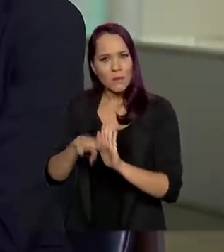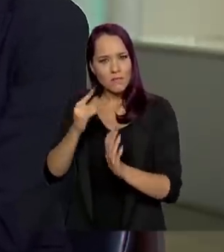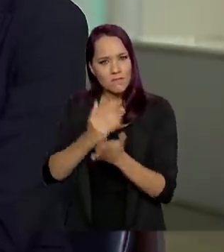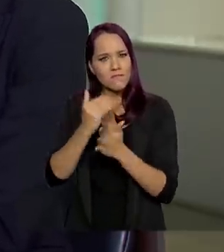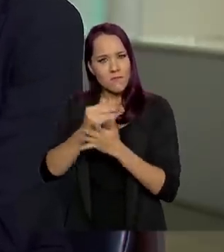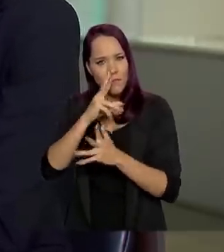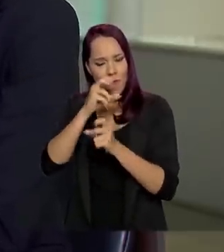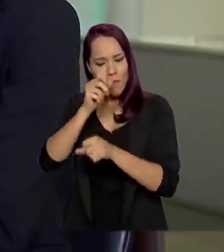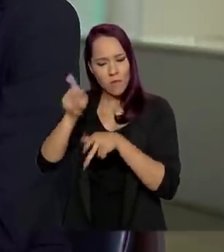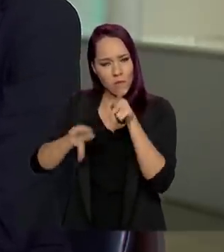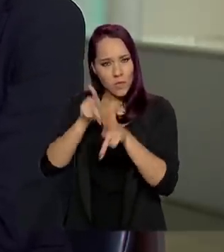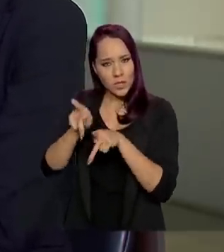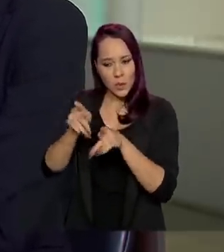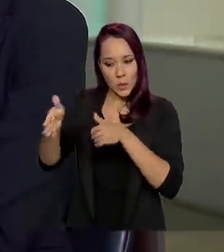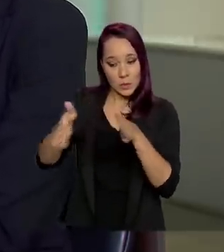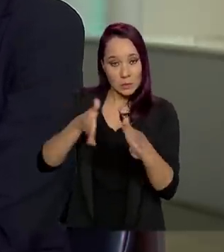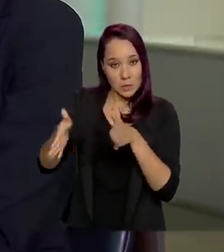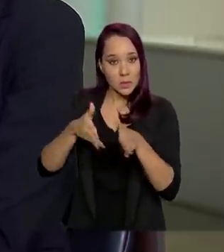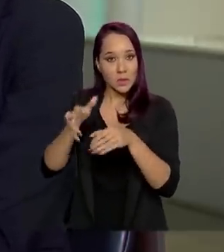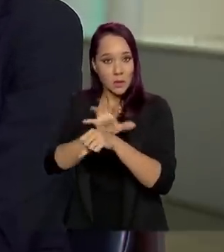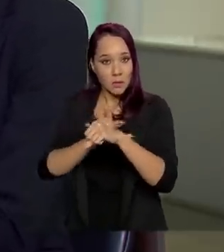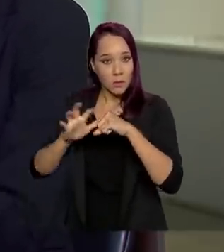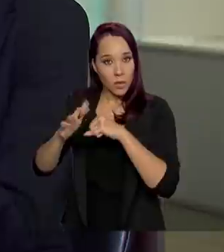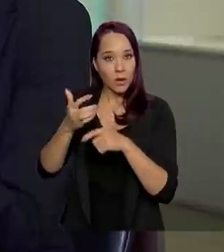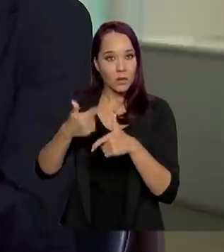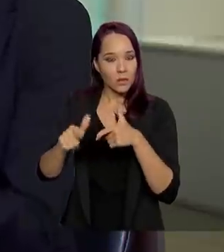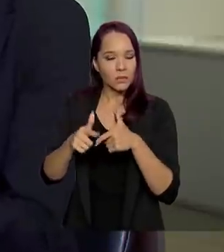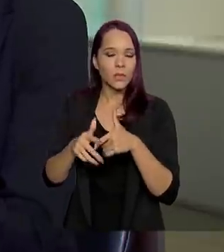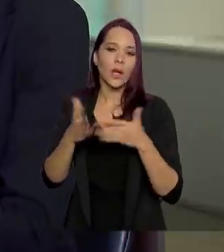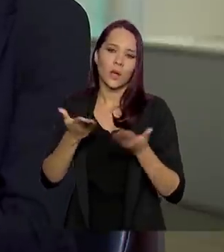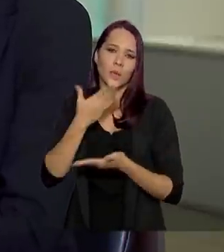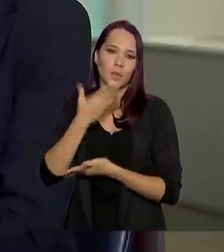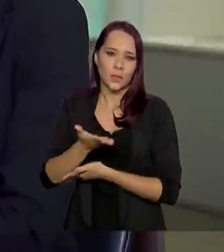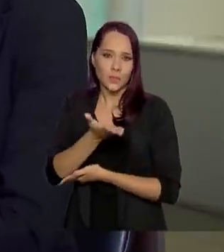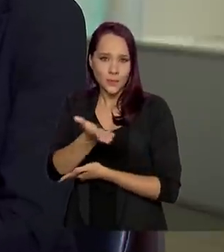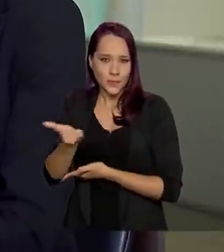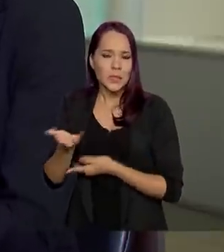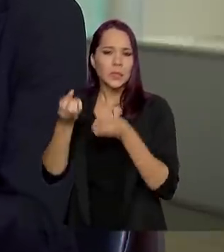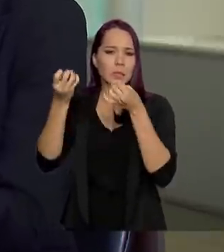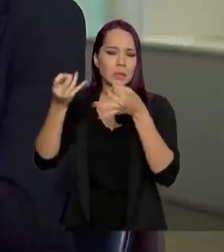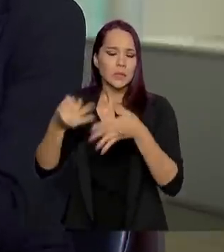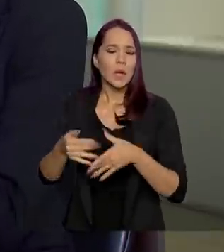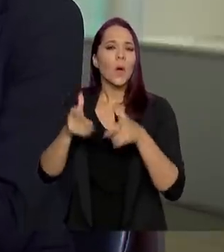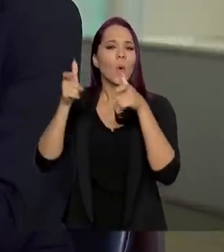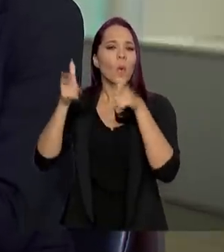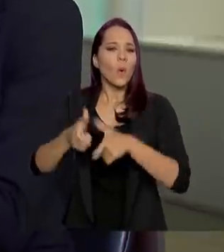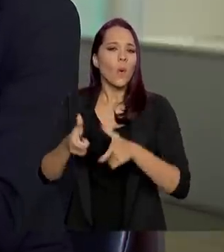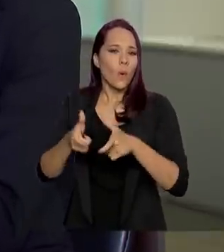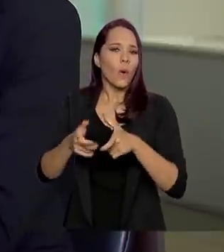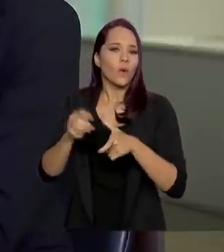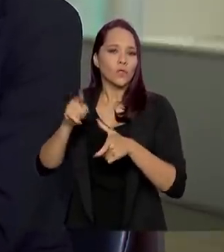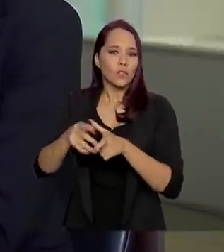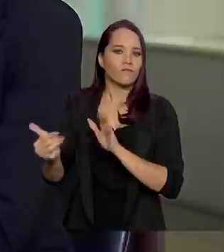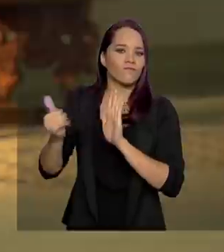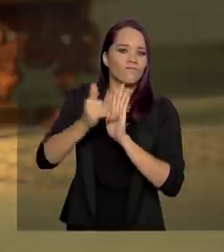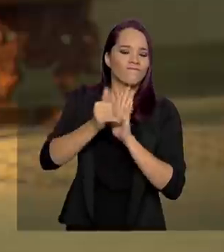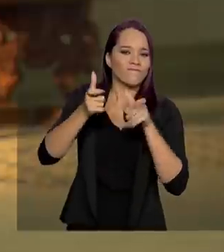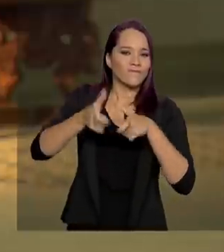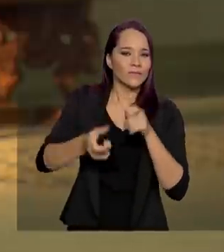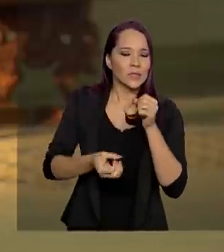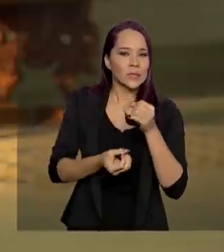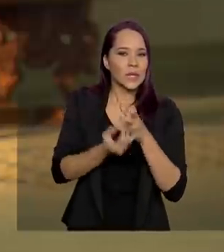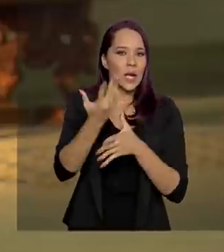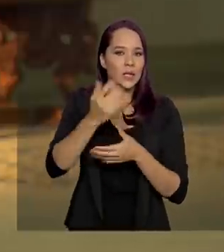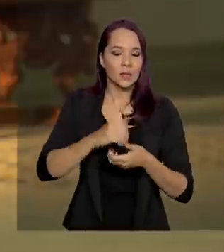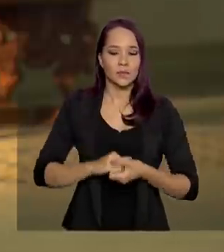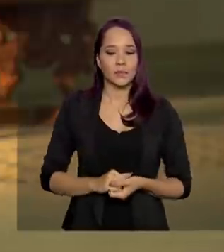população, especificamente durante a pandemia. Aí eu gostaria de pedir para o senhor para citar onde que elas foram instaladas. Bom,